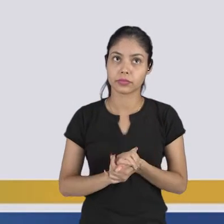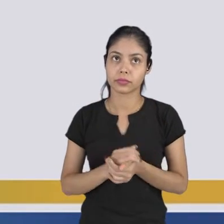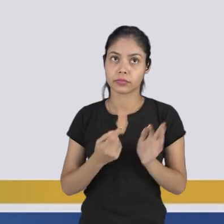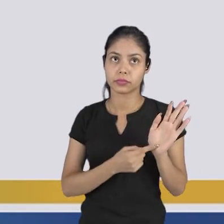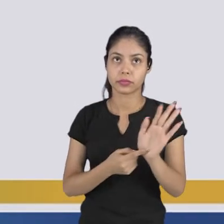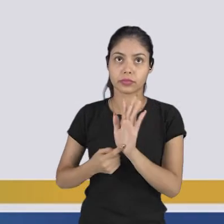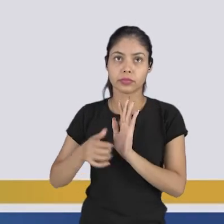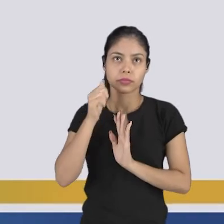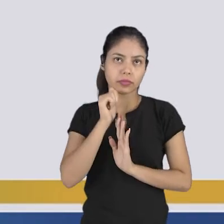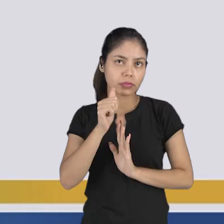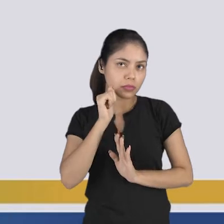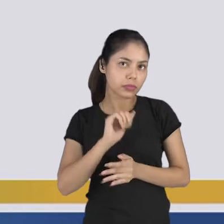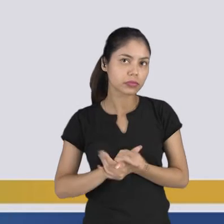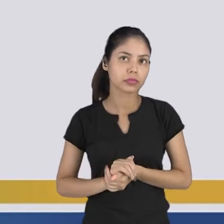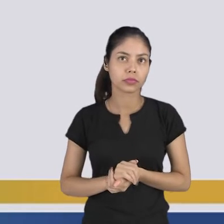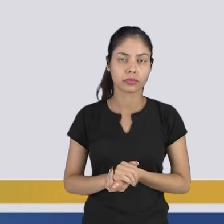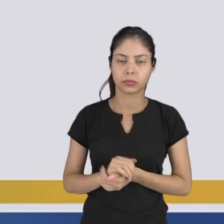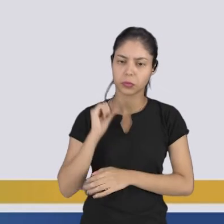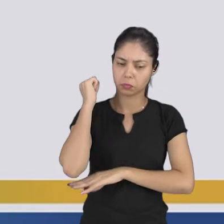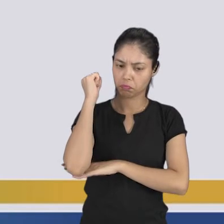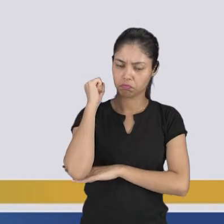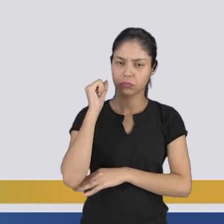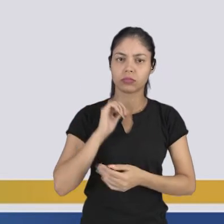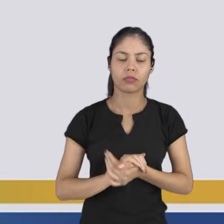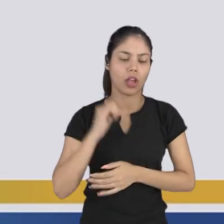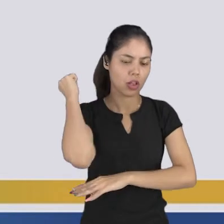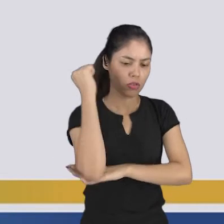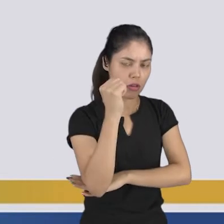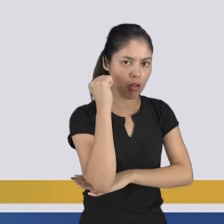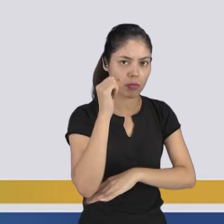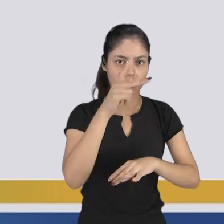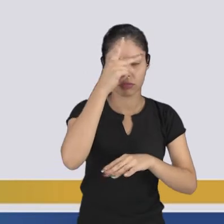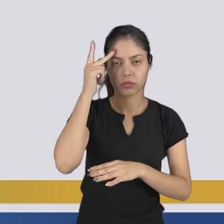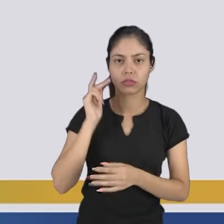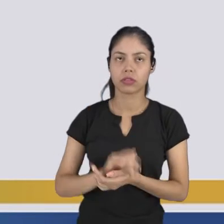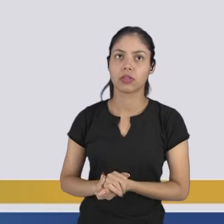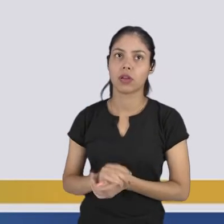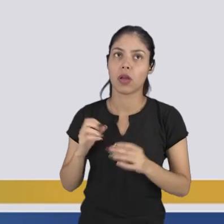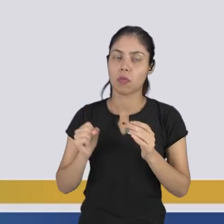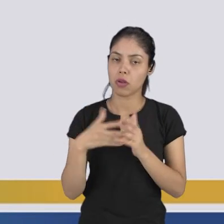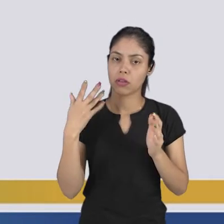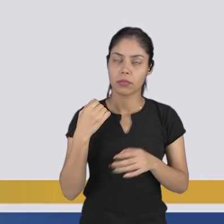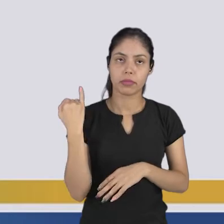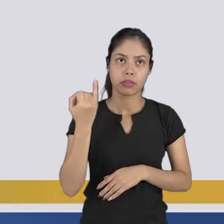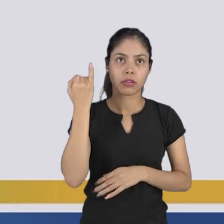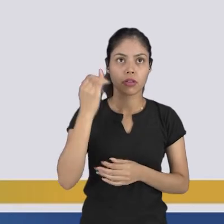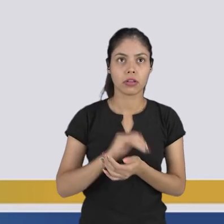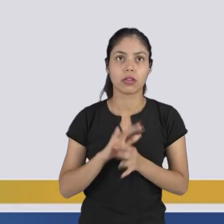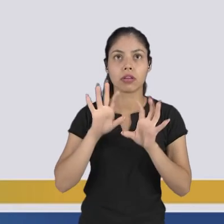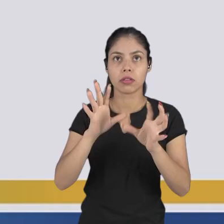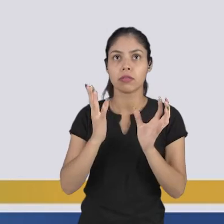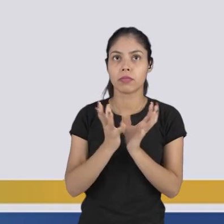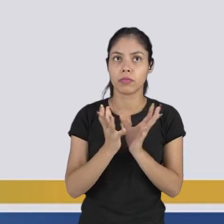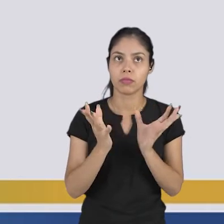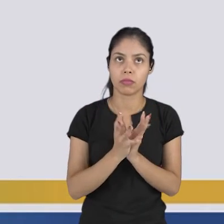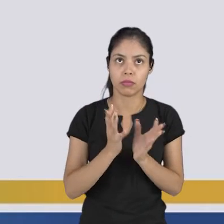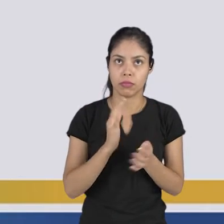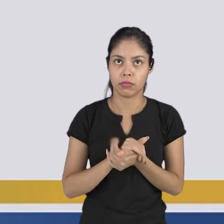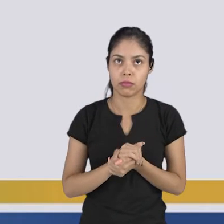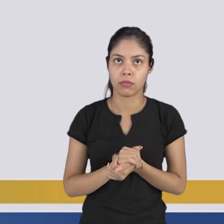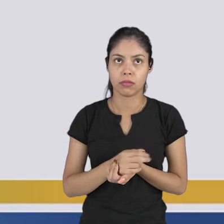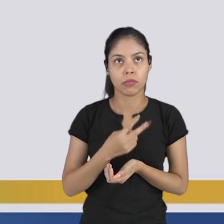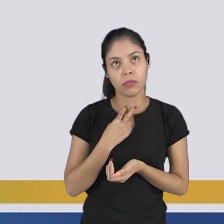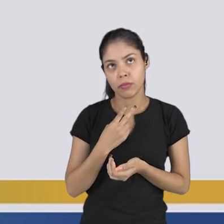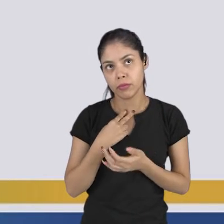quem são as mulheres, quem são os guerreiros, quem são os caçadores. Então é muito importante para esses grupos. E eu não